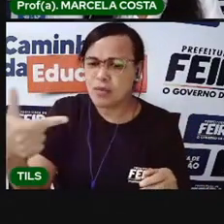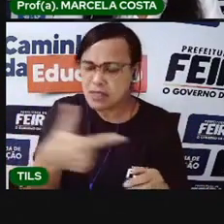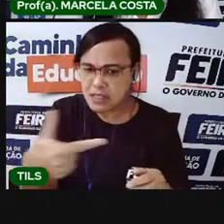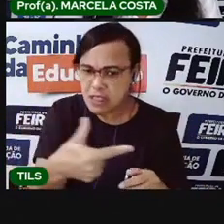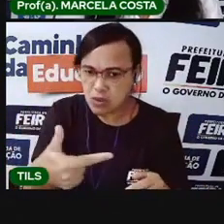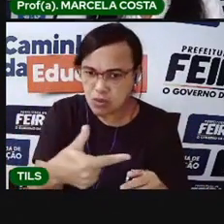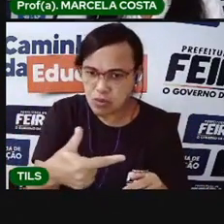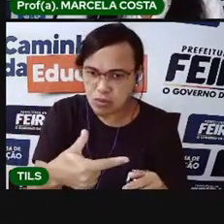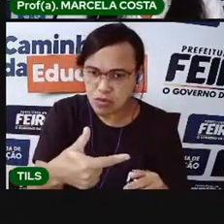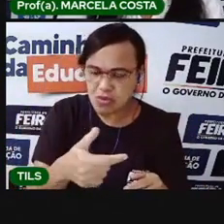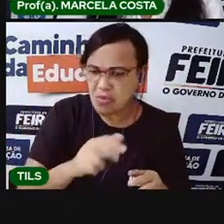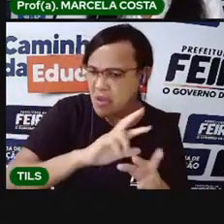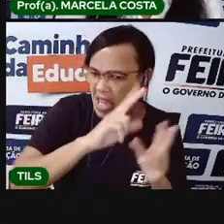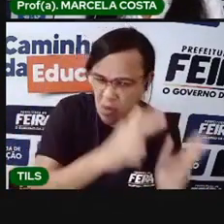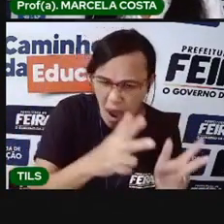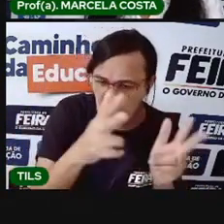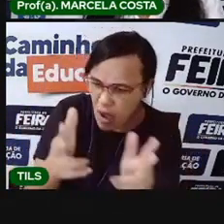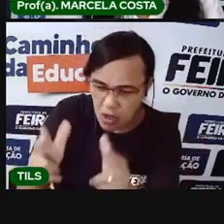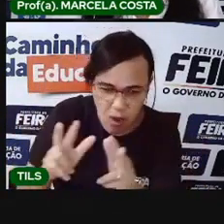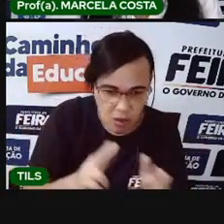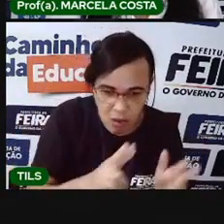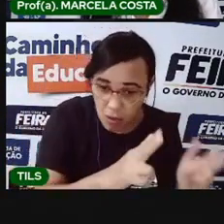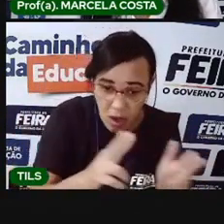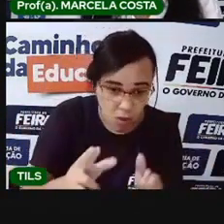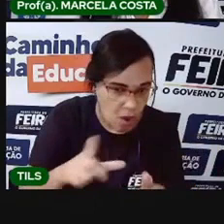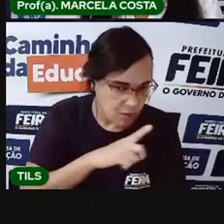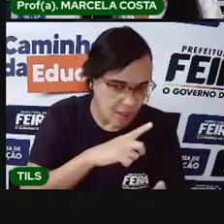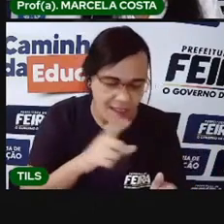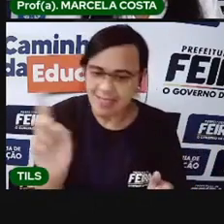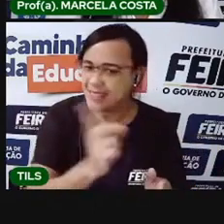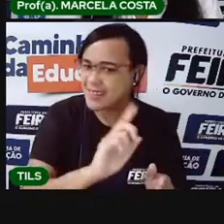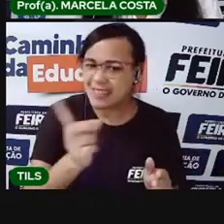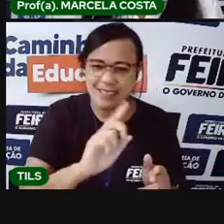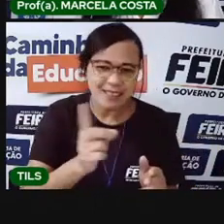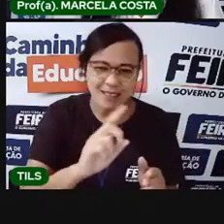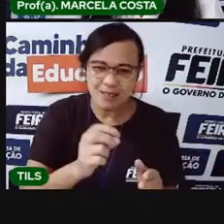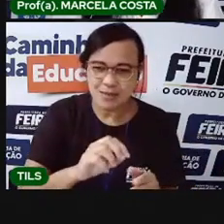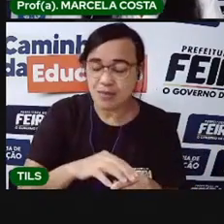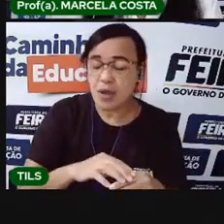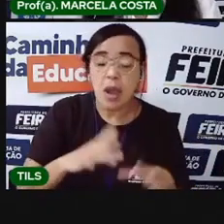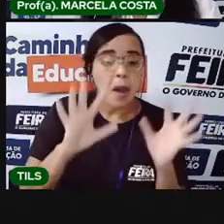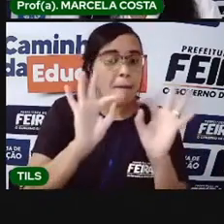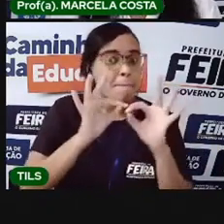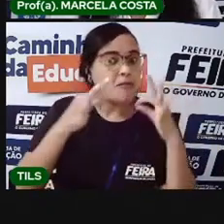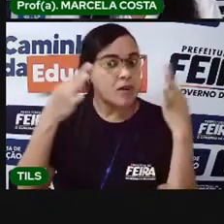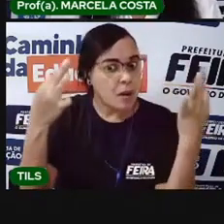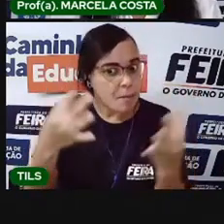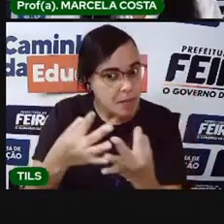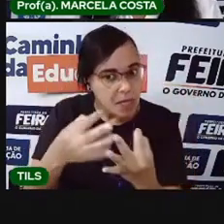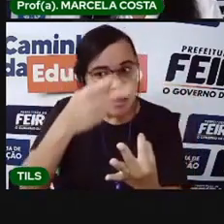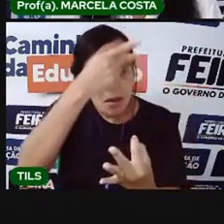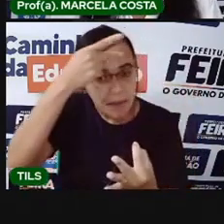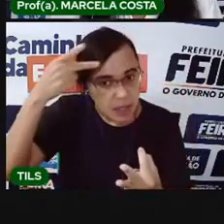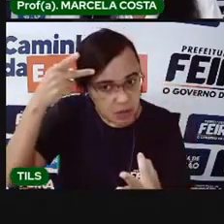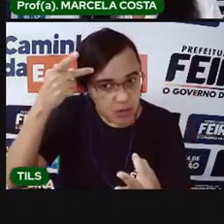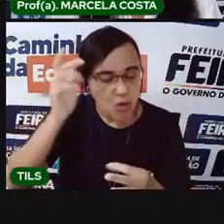semelhantes. Só as pessoas da mesma família é que têm o mesmo sobrenome.